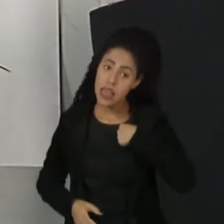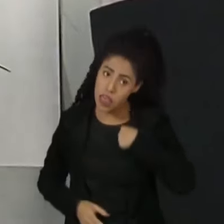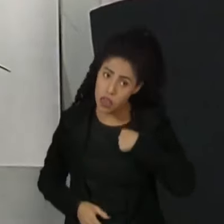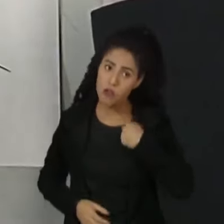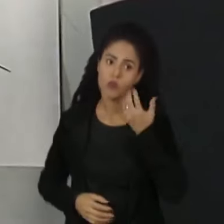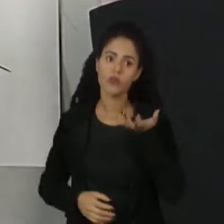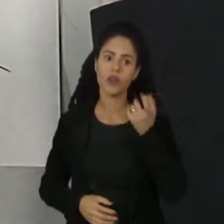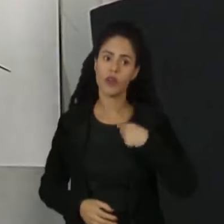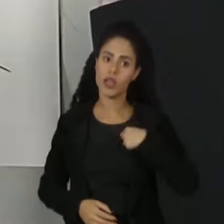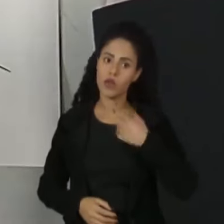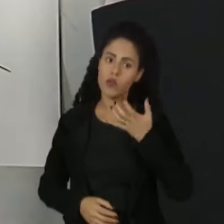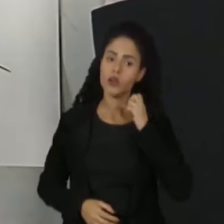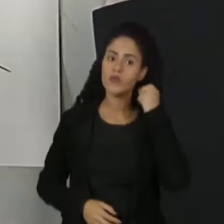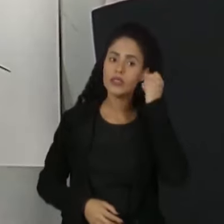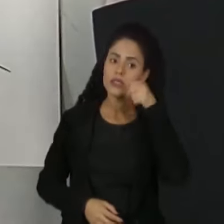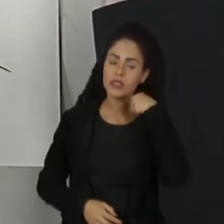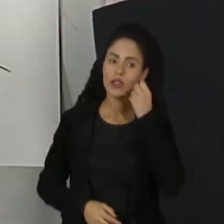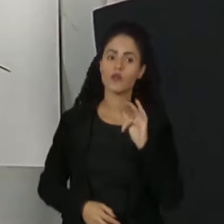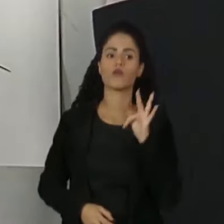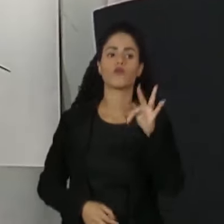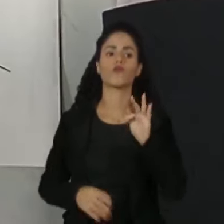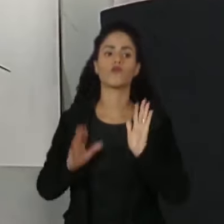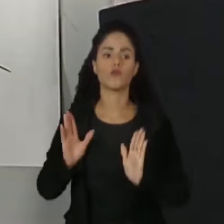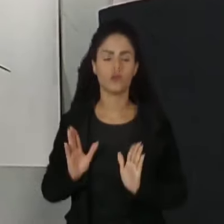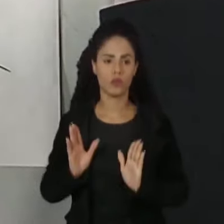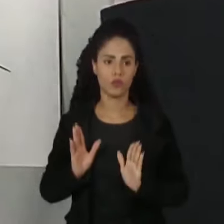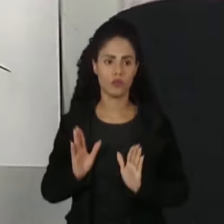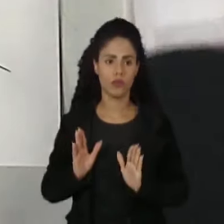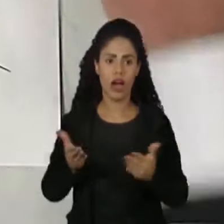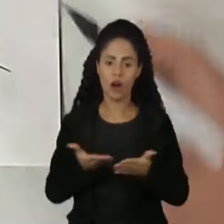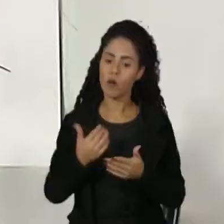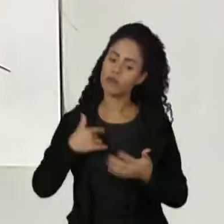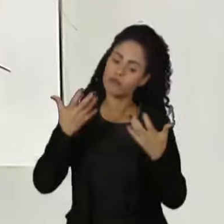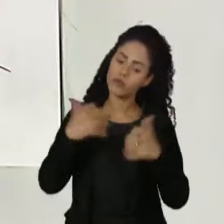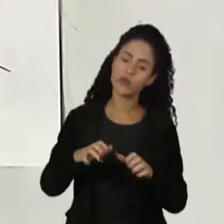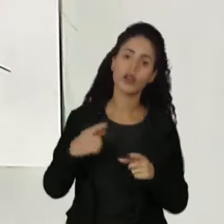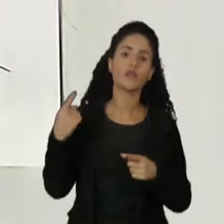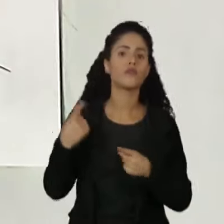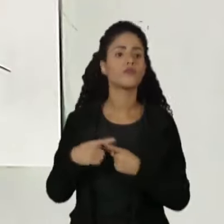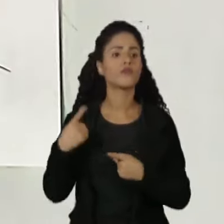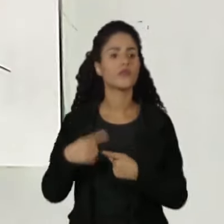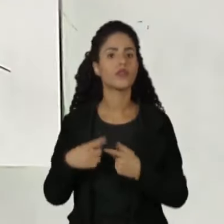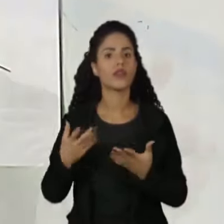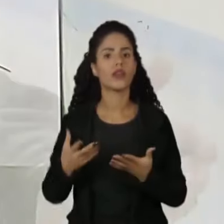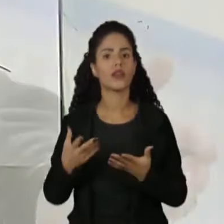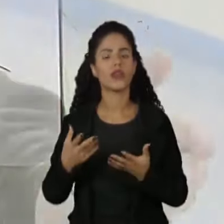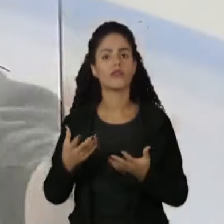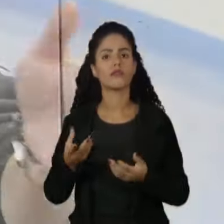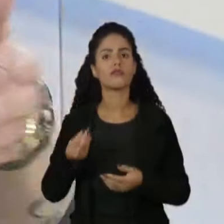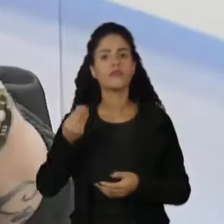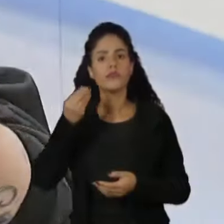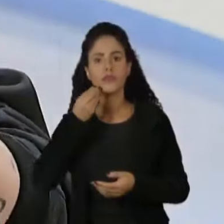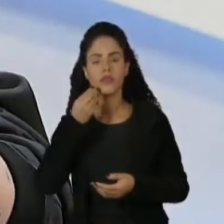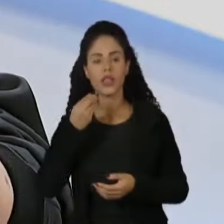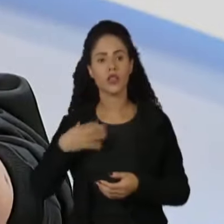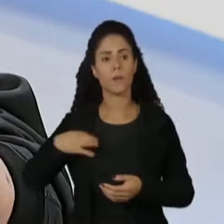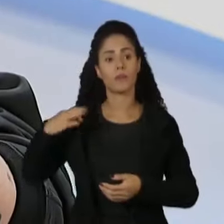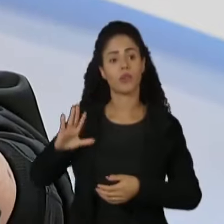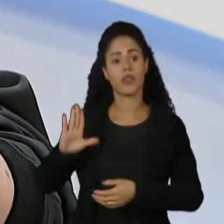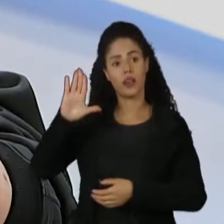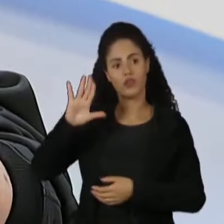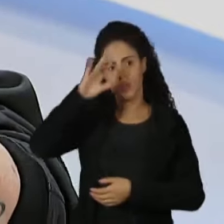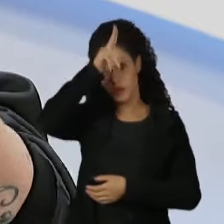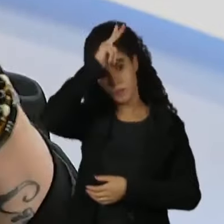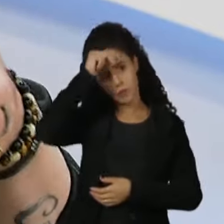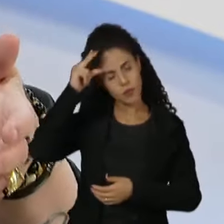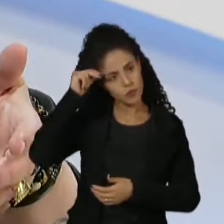queria ser senador, mas agora eu não quero mais, mesmo porque se eu não fosse nem candidato a prefeito